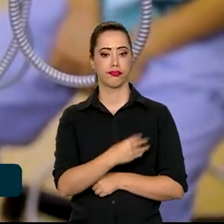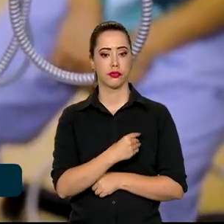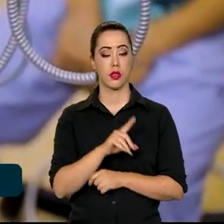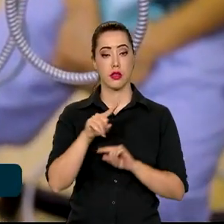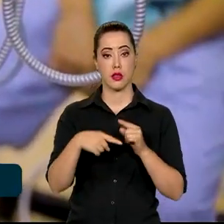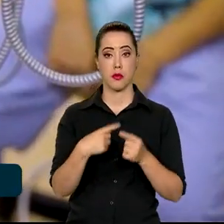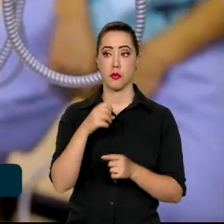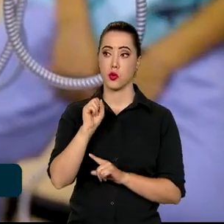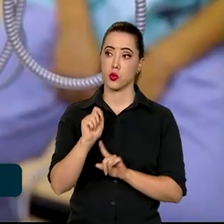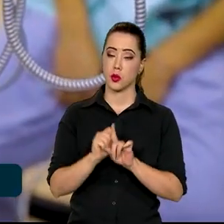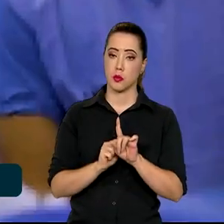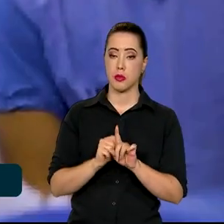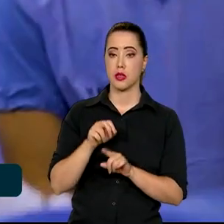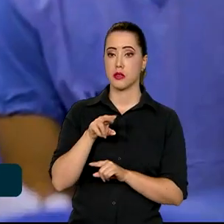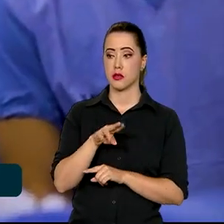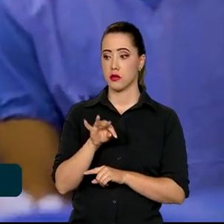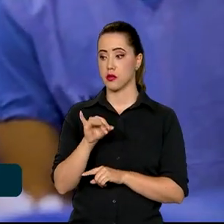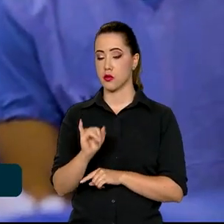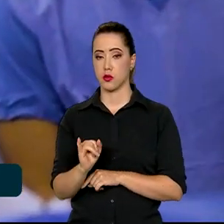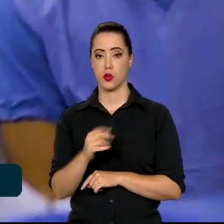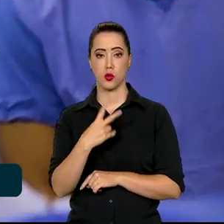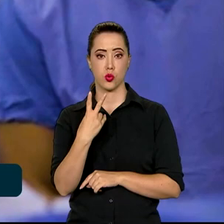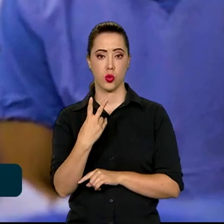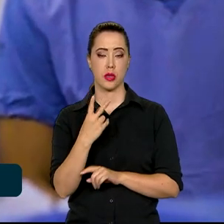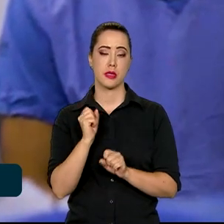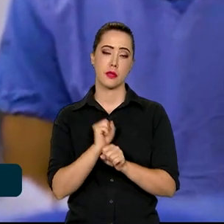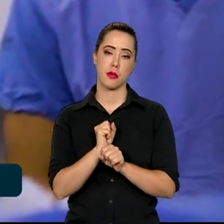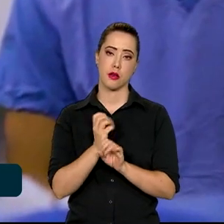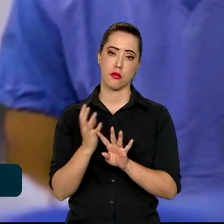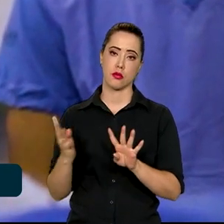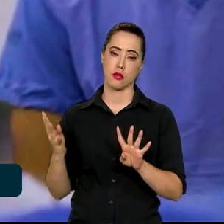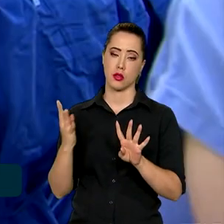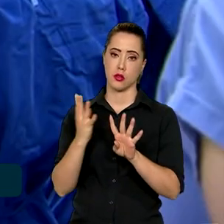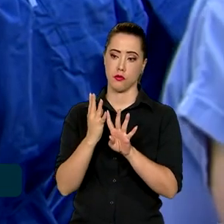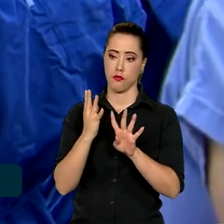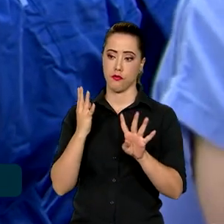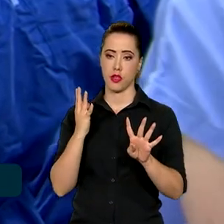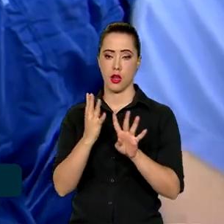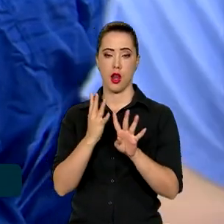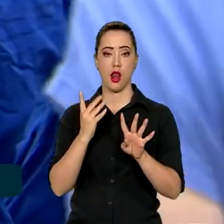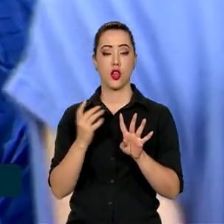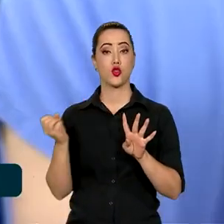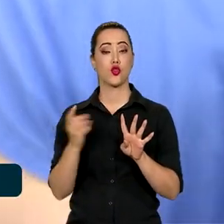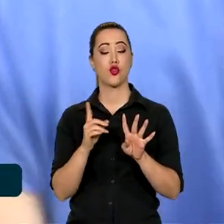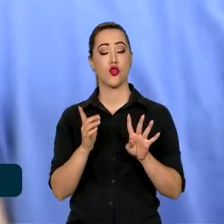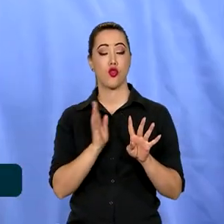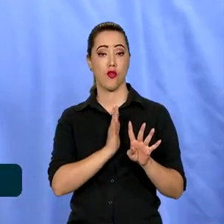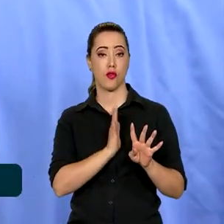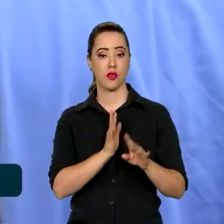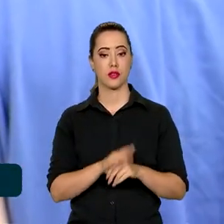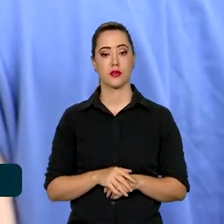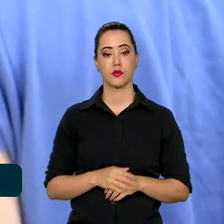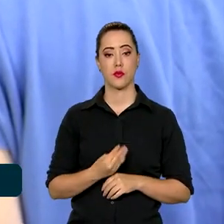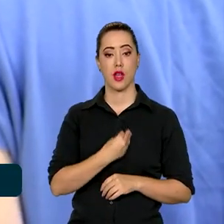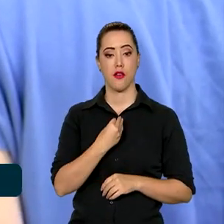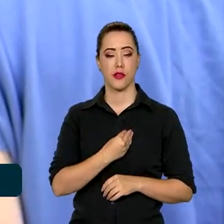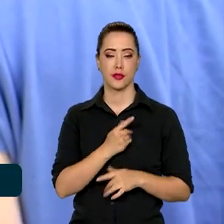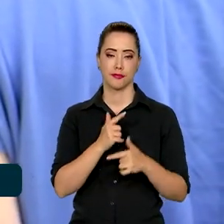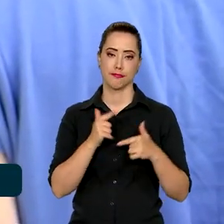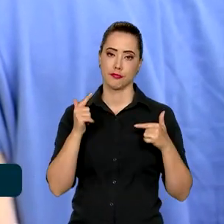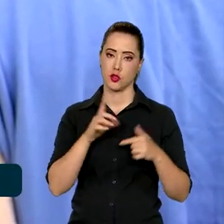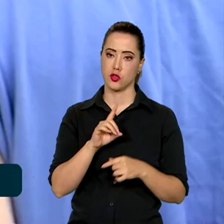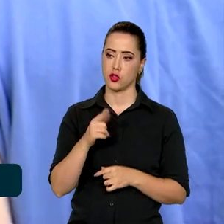meses na UTI, sendo dois na fila de espera para o novo coração, a vida sorriu para o Isaac no dia